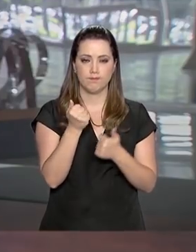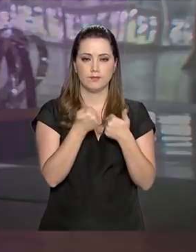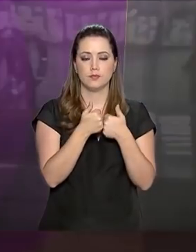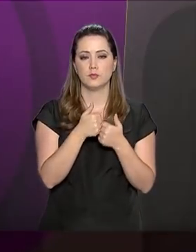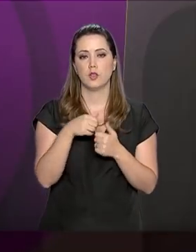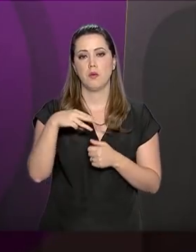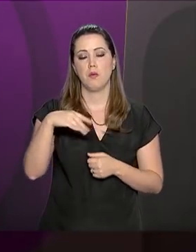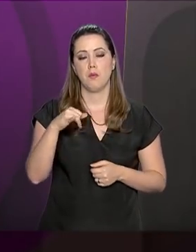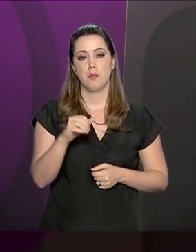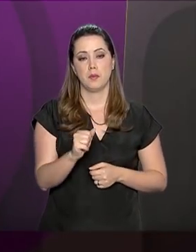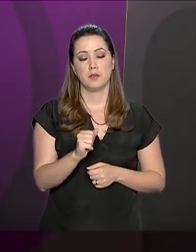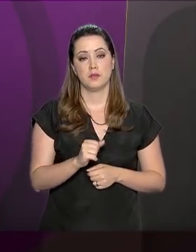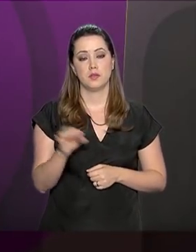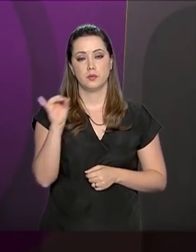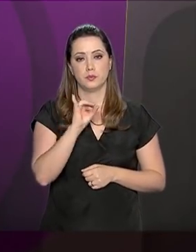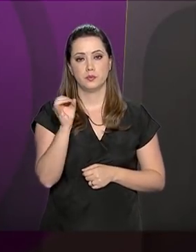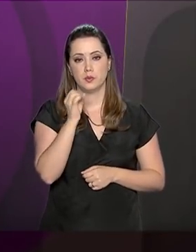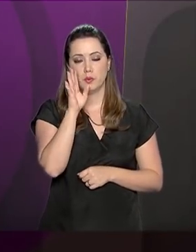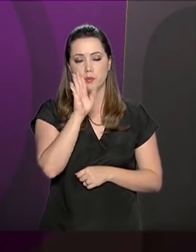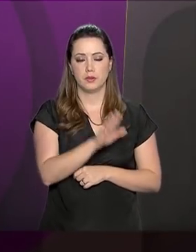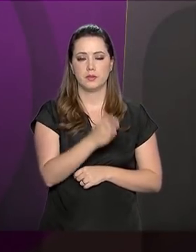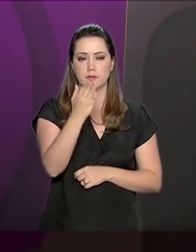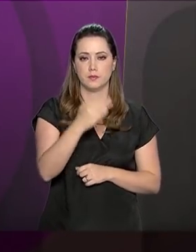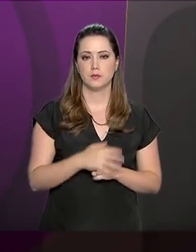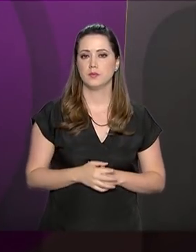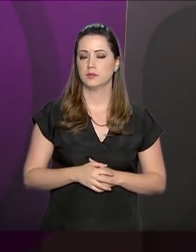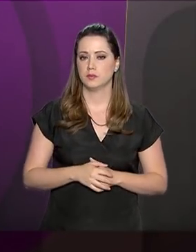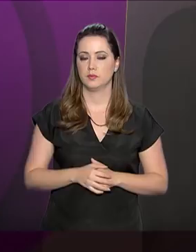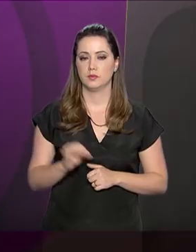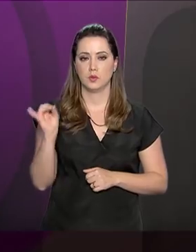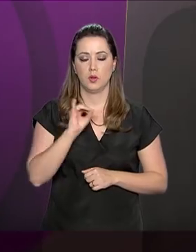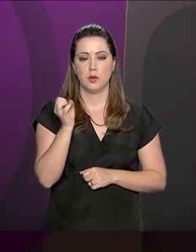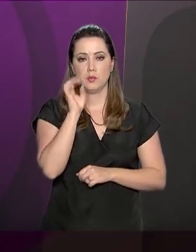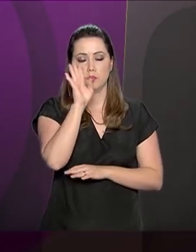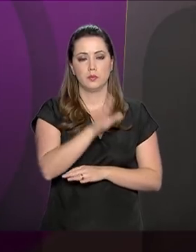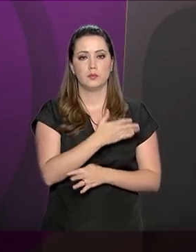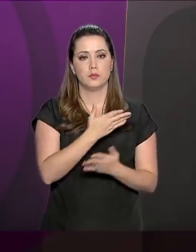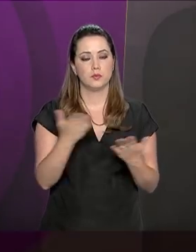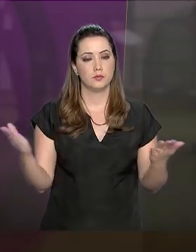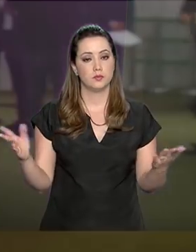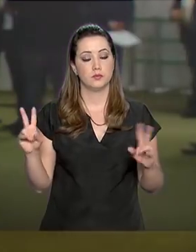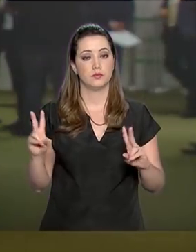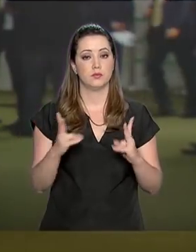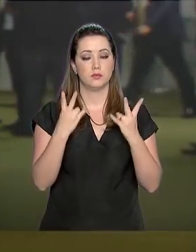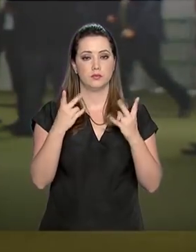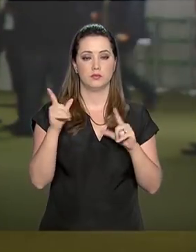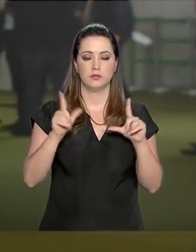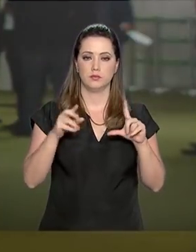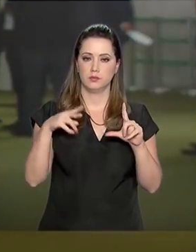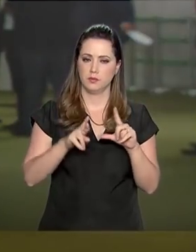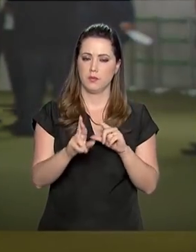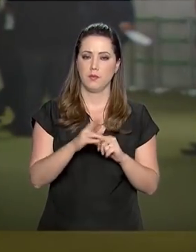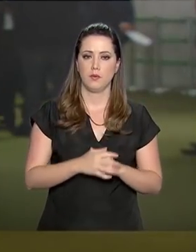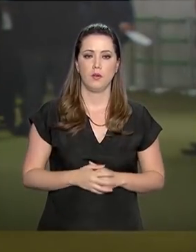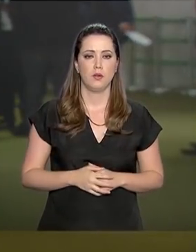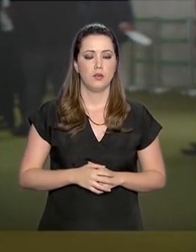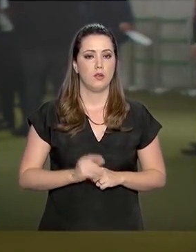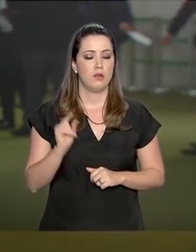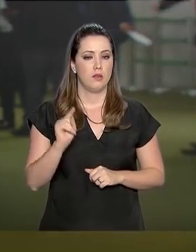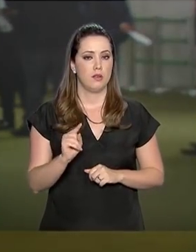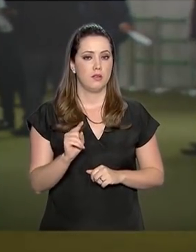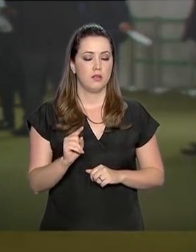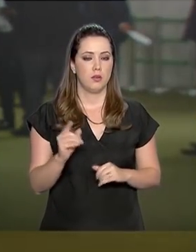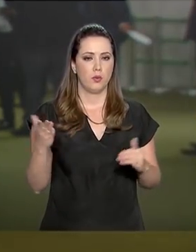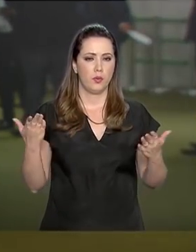repórter Márcia Fernandes. Olá, Márcia, boa tarde. Boa tarde, Daniele. Boa tarde a todos que nos assistem aqui pela TVNBR. Olha,